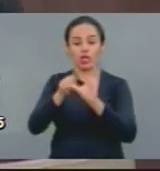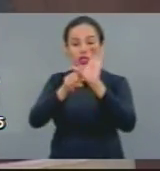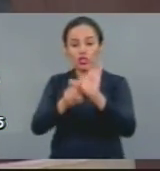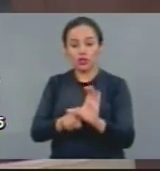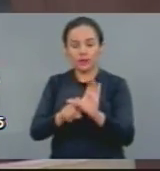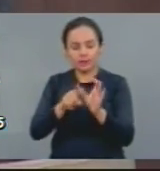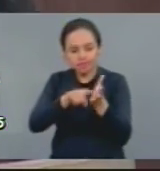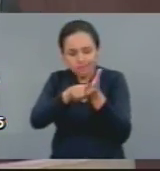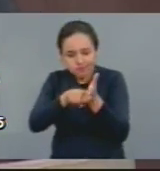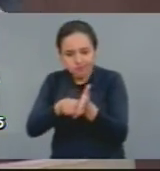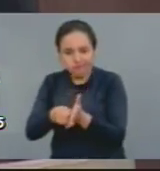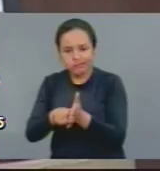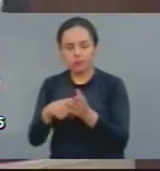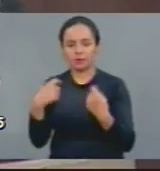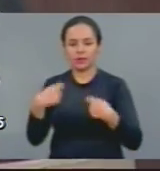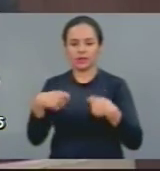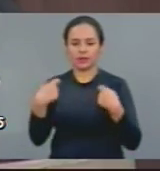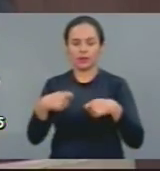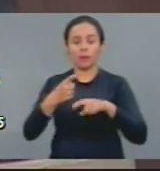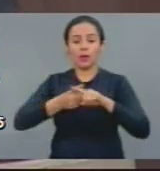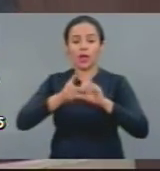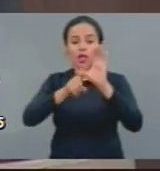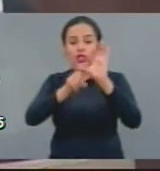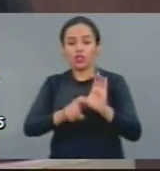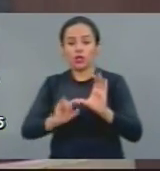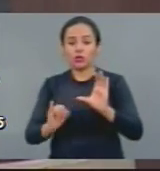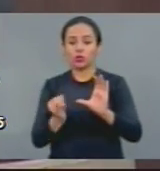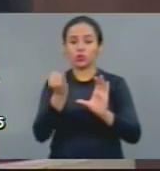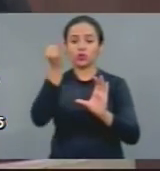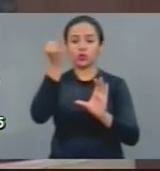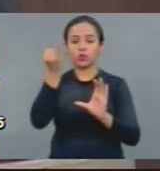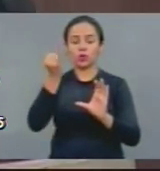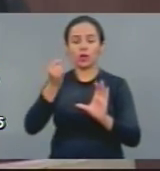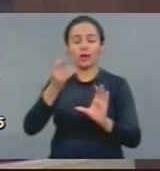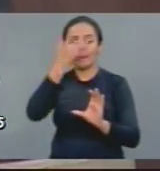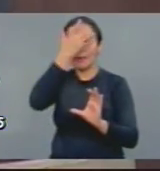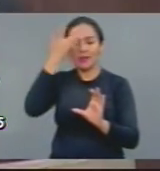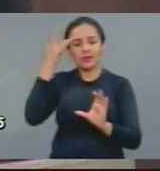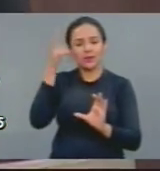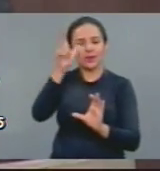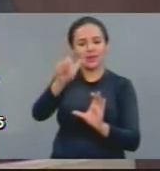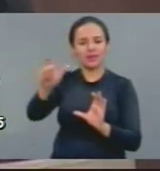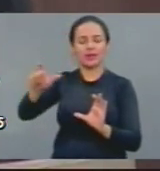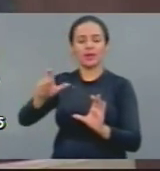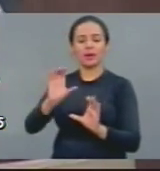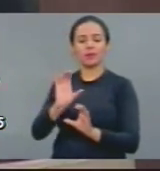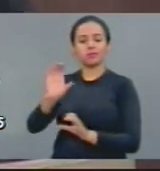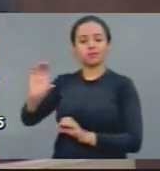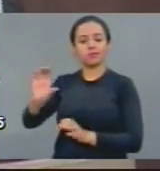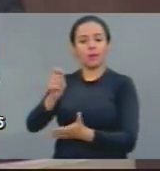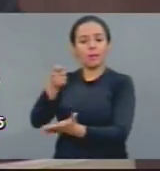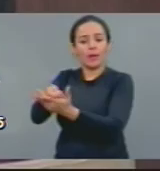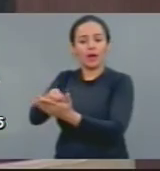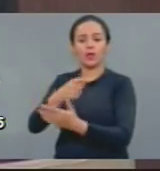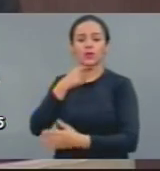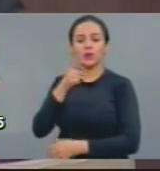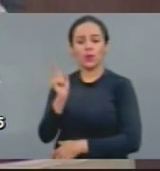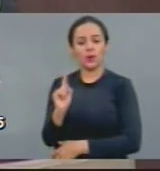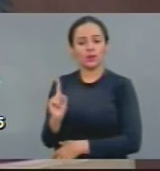esta dívida com banco é impagável. Hoje ela está na casa de quase 3 trilhões.